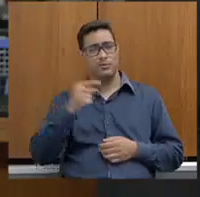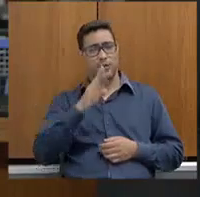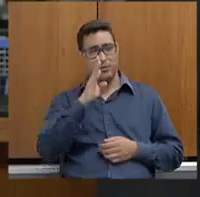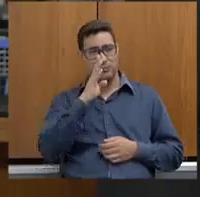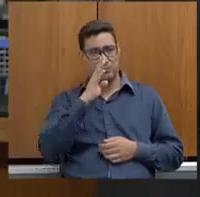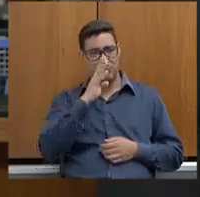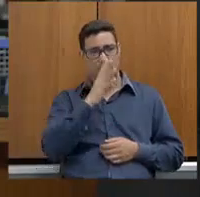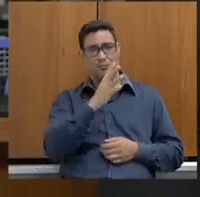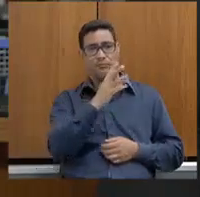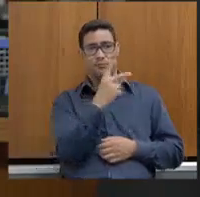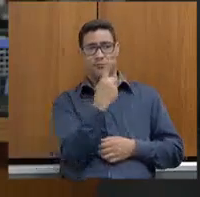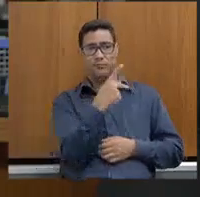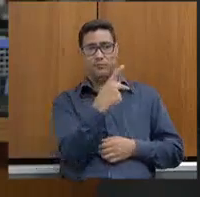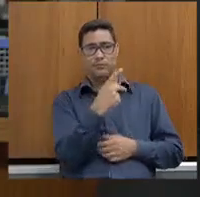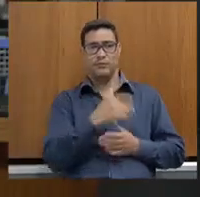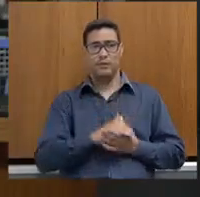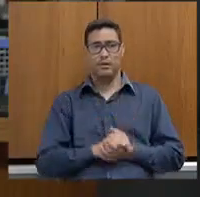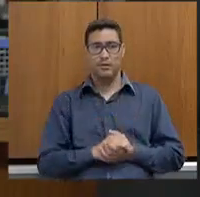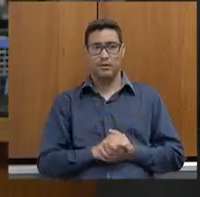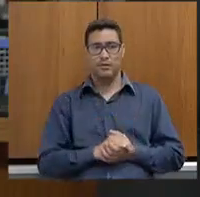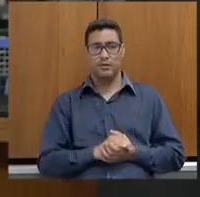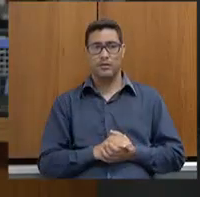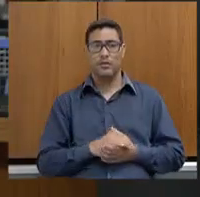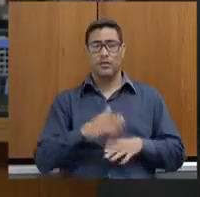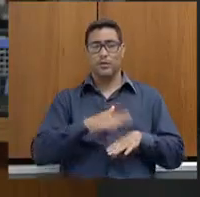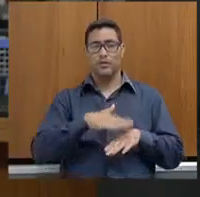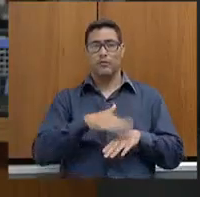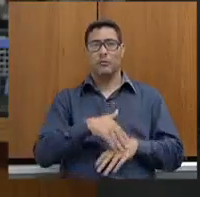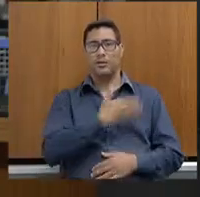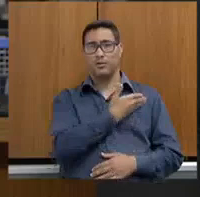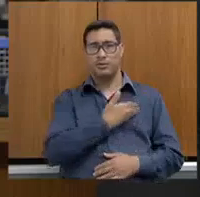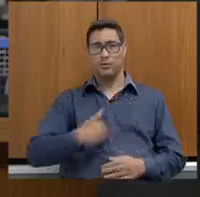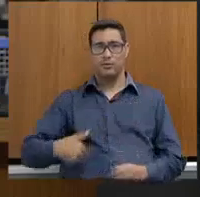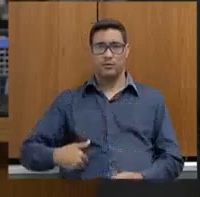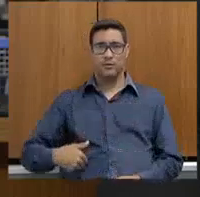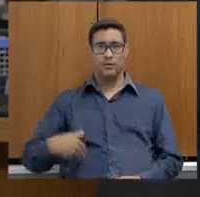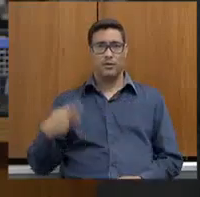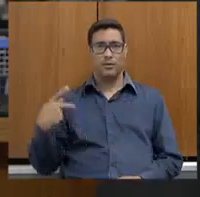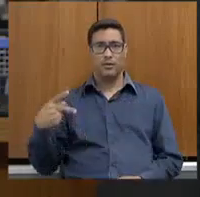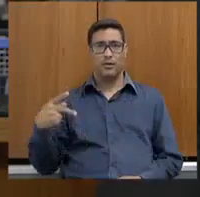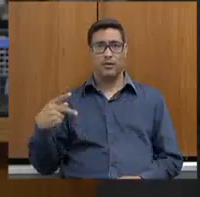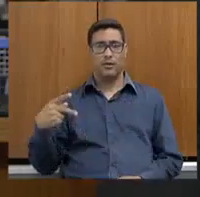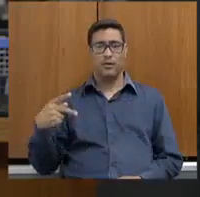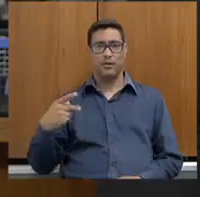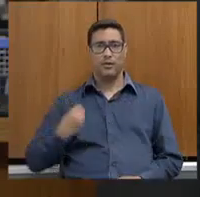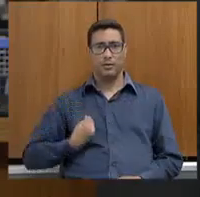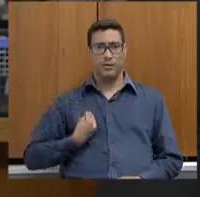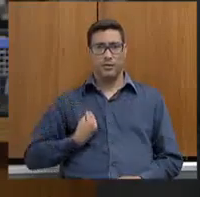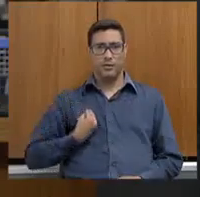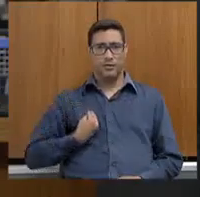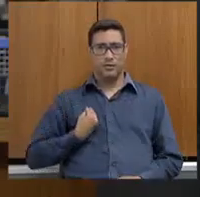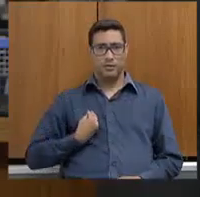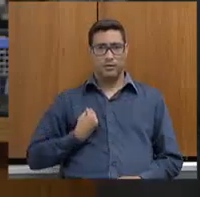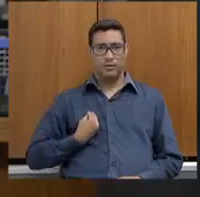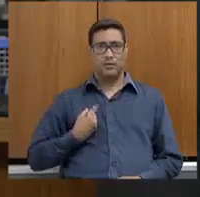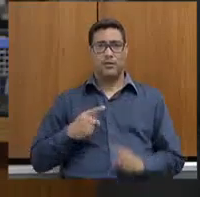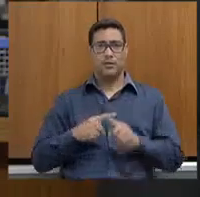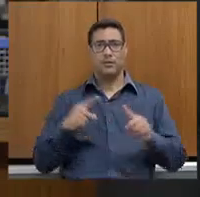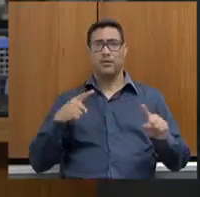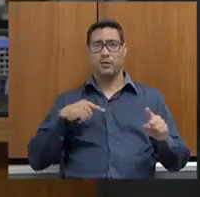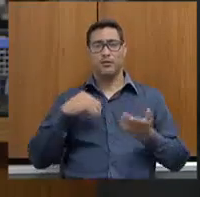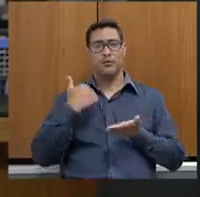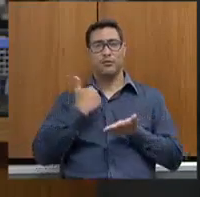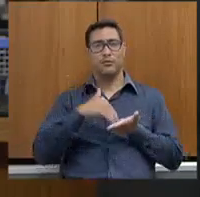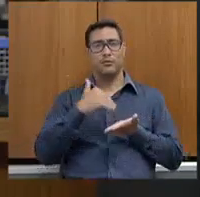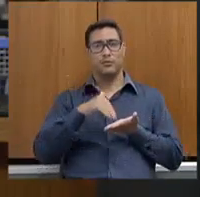digo que, só mesmo um governo desse, Rodrigues, esse governo que eu faço parte desde o início para ter um secretário